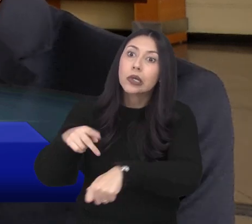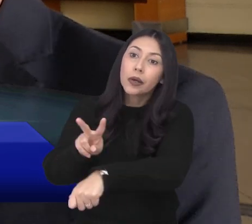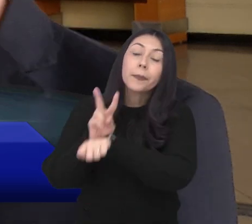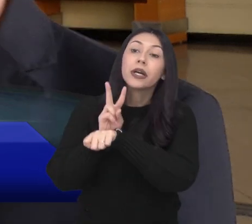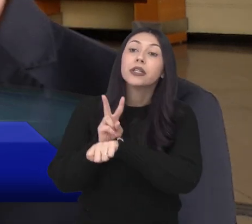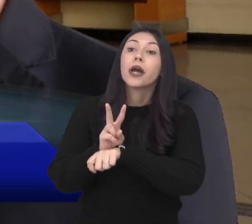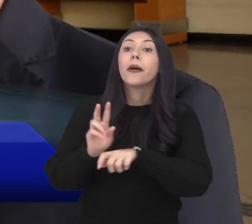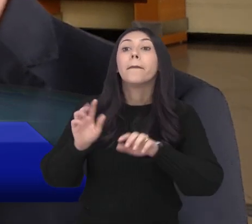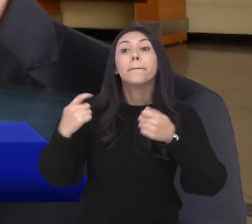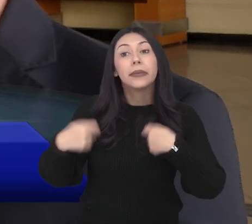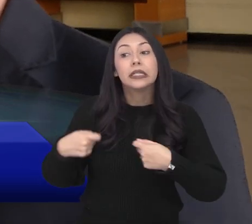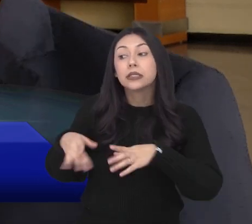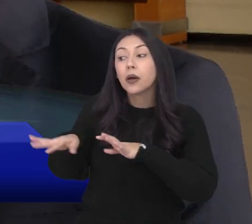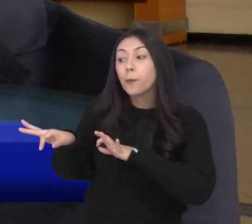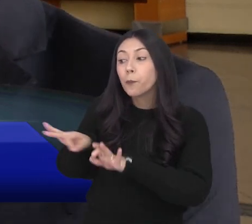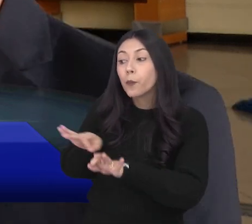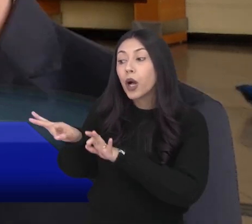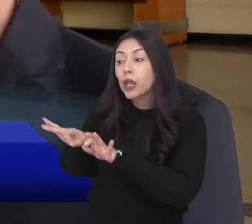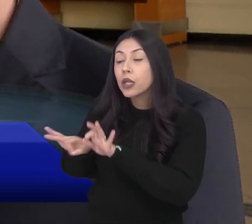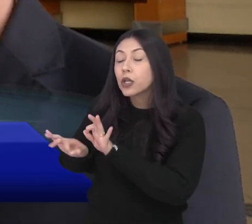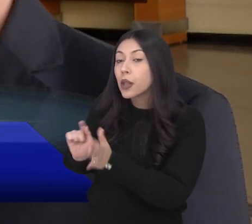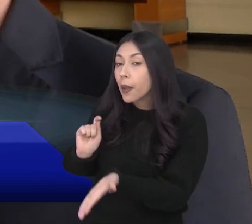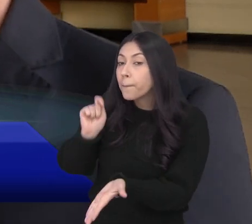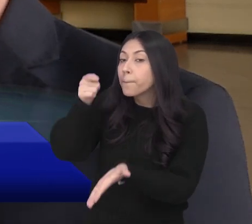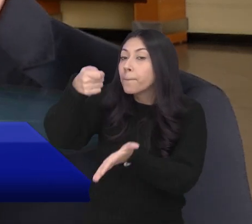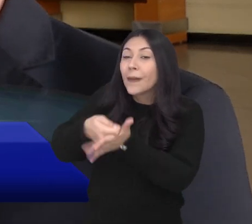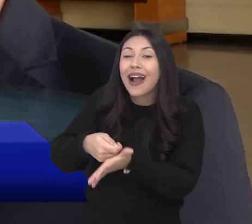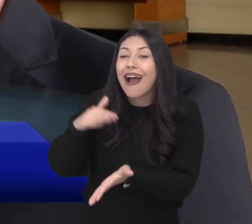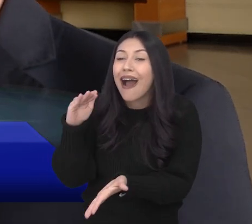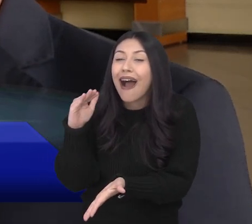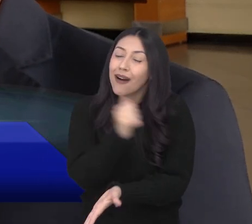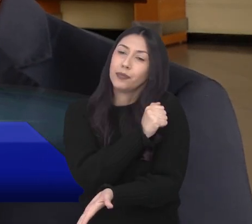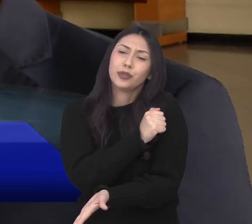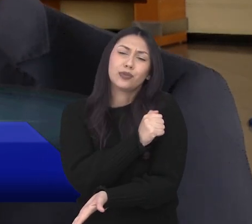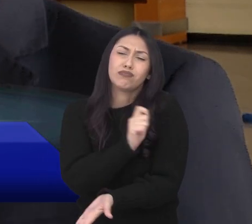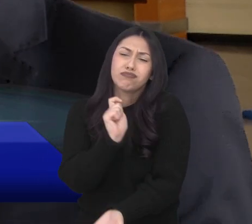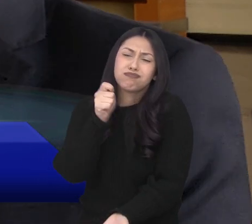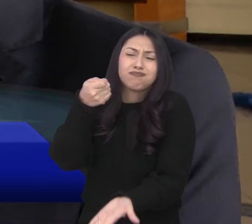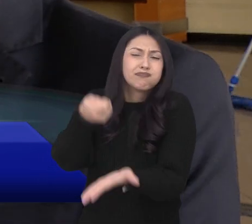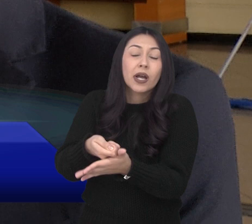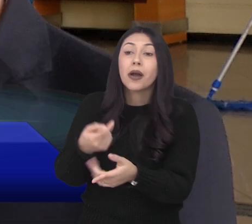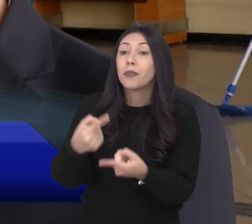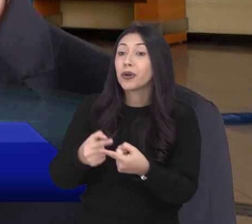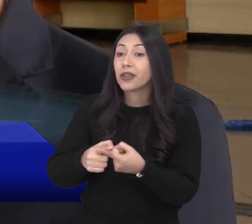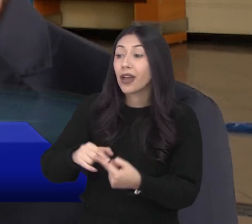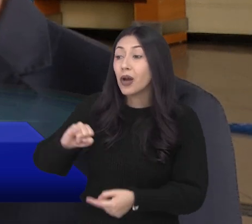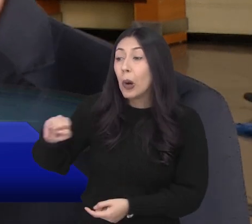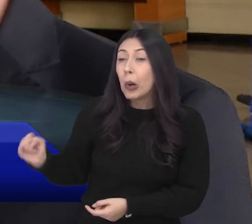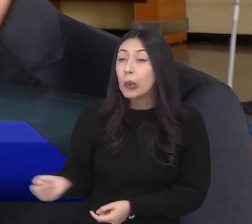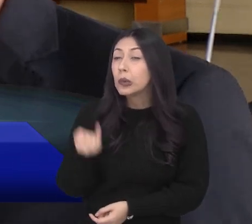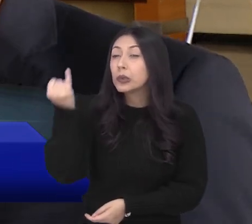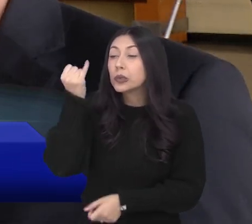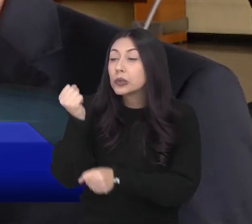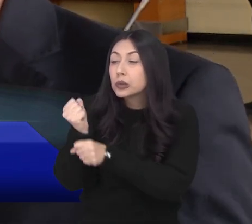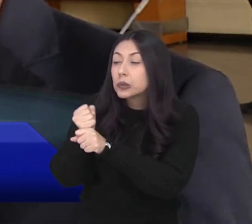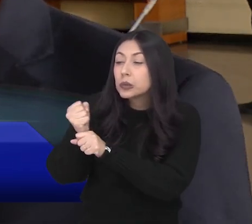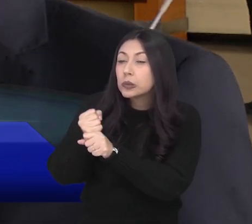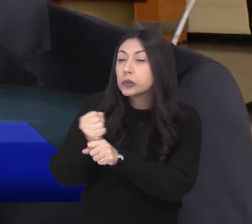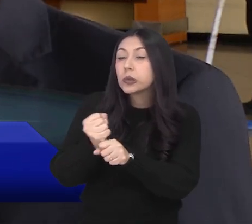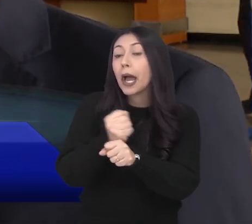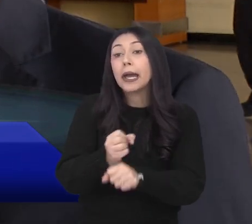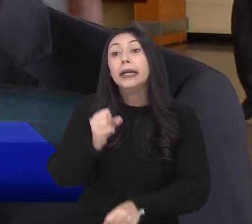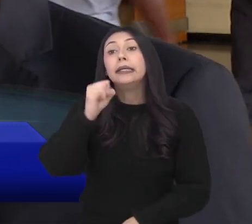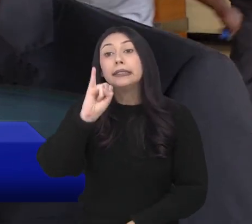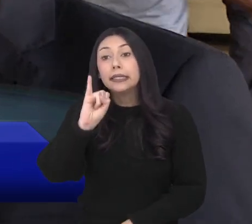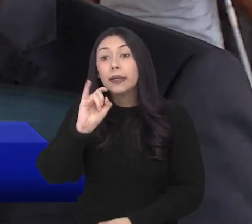que teve que pegar, pensar em como pagá-lo, pensar em um pagamento o mais breve possível, porque é juros em função